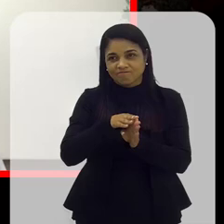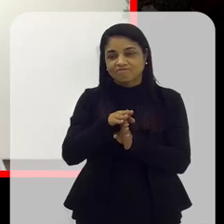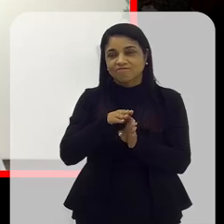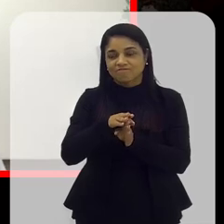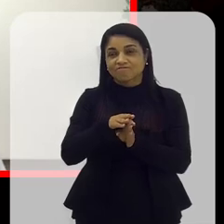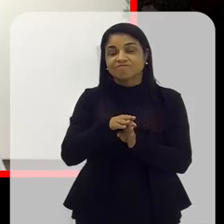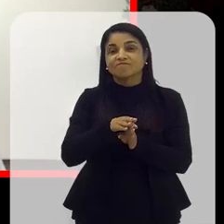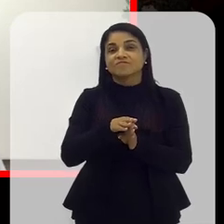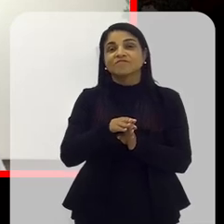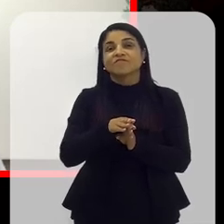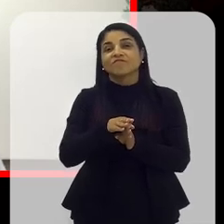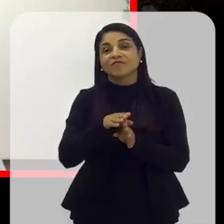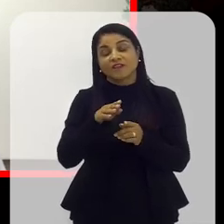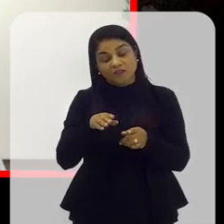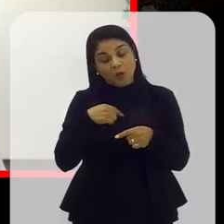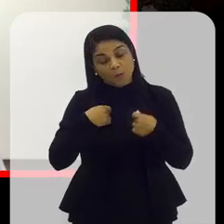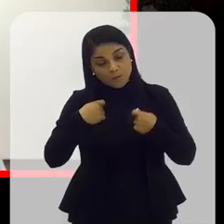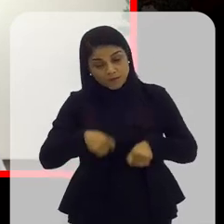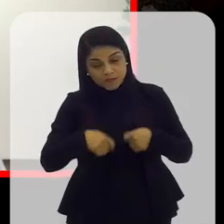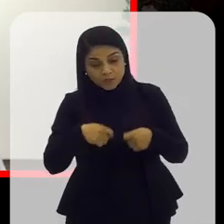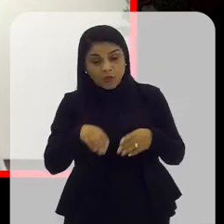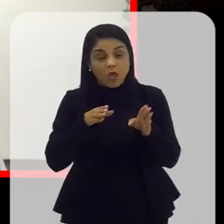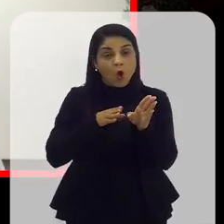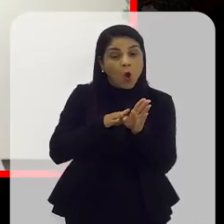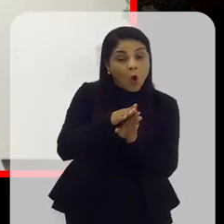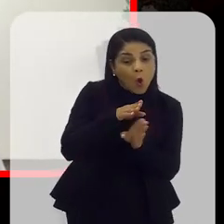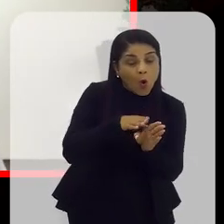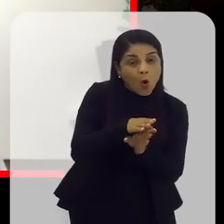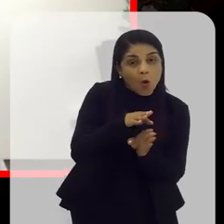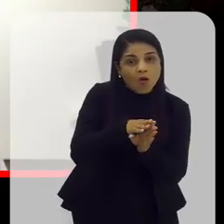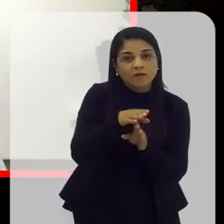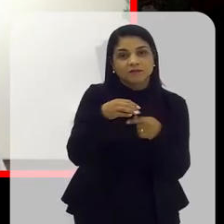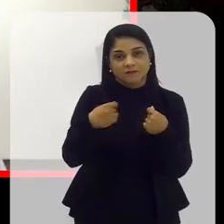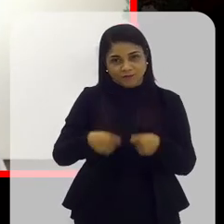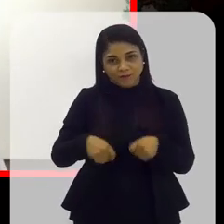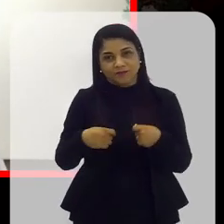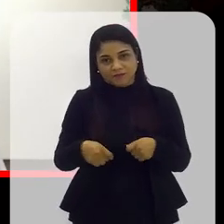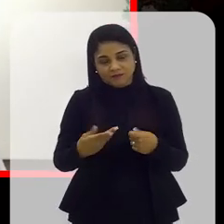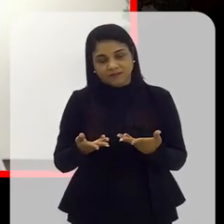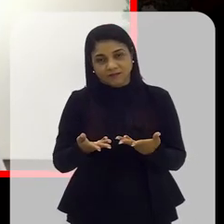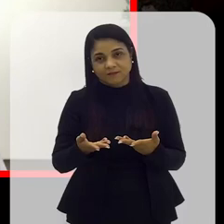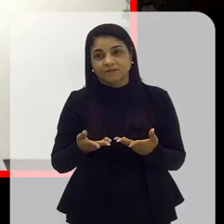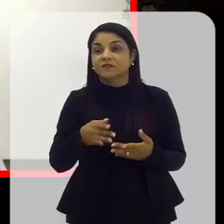velha máxima, né? Descascar mais e desembalar menos, né?